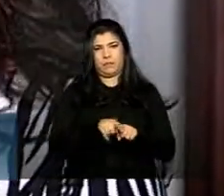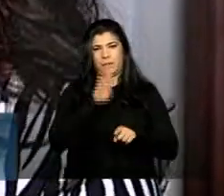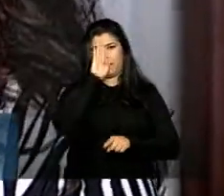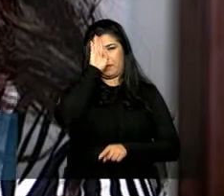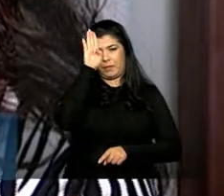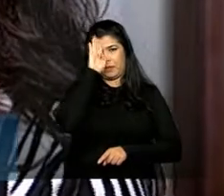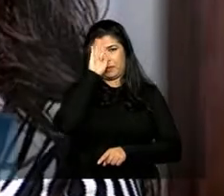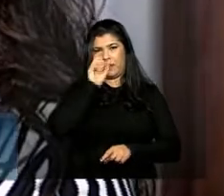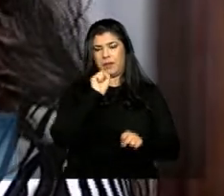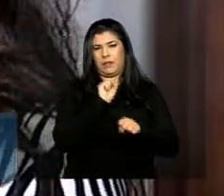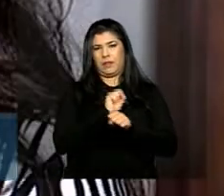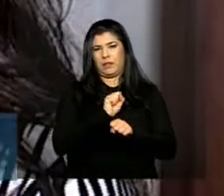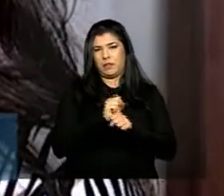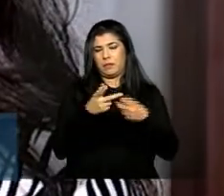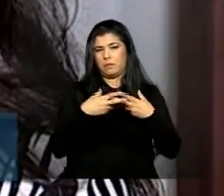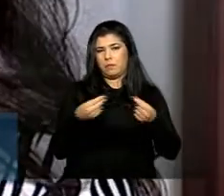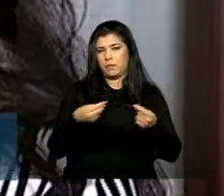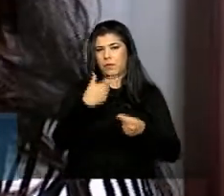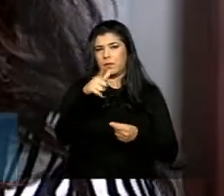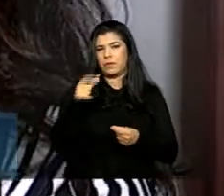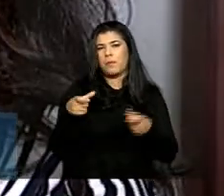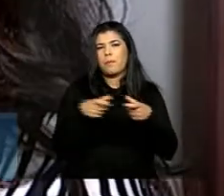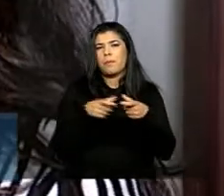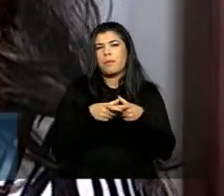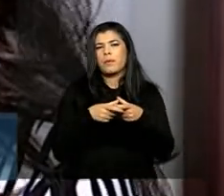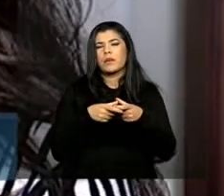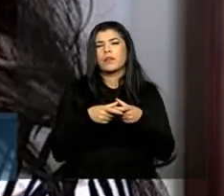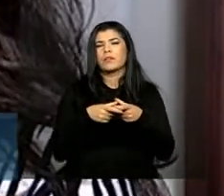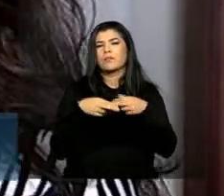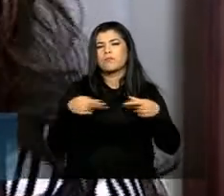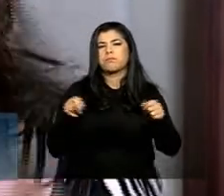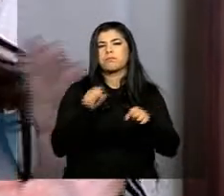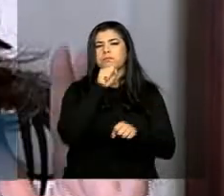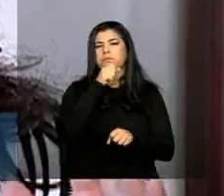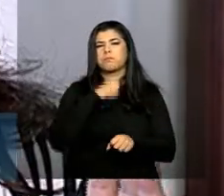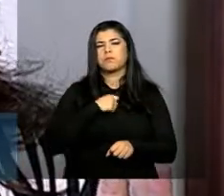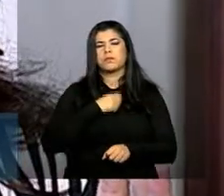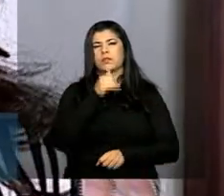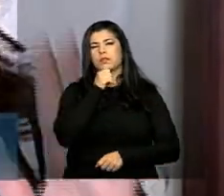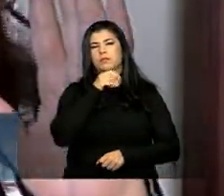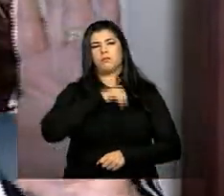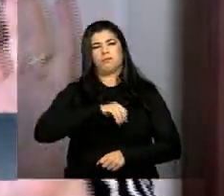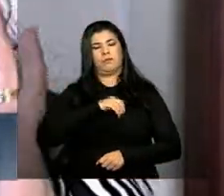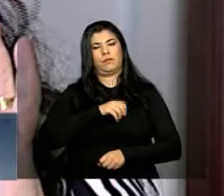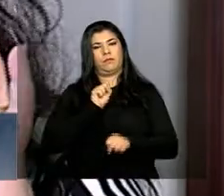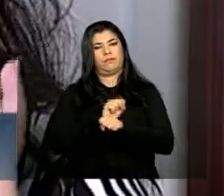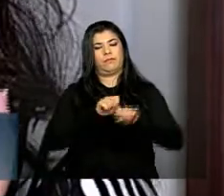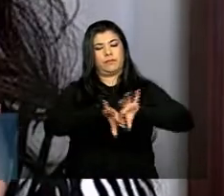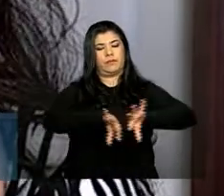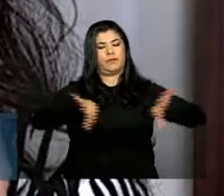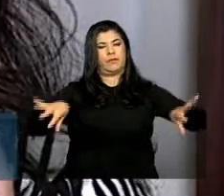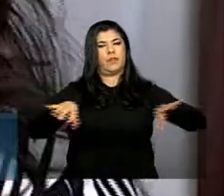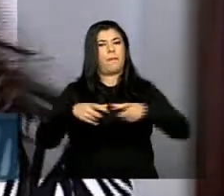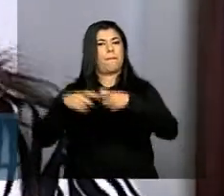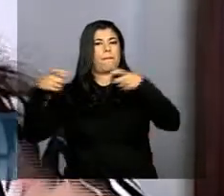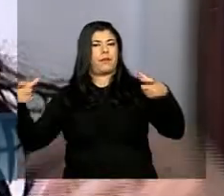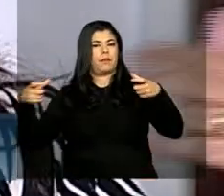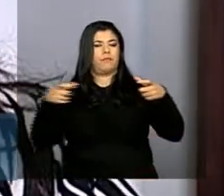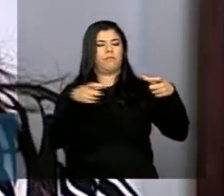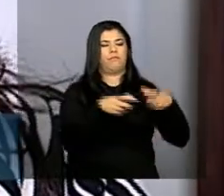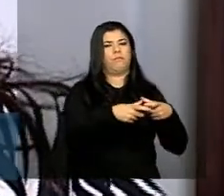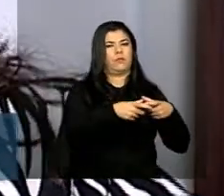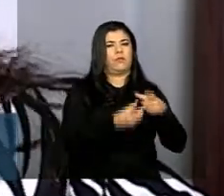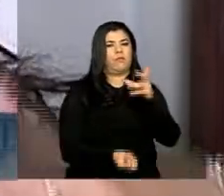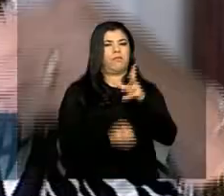especialmente os pequenos produtores que não tem renda porque vamos separar pequenos produtores de pequenos produtores nós temos